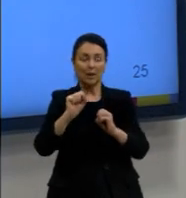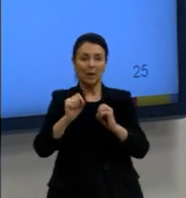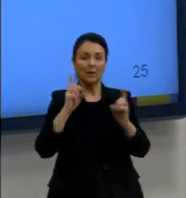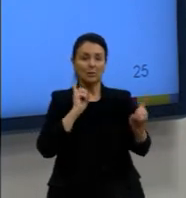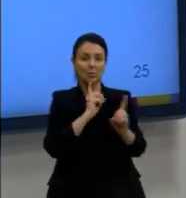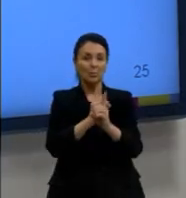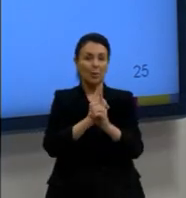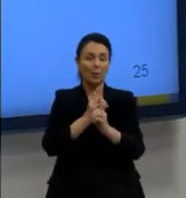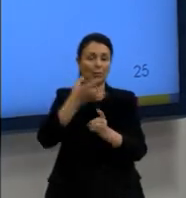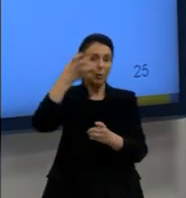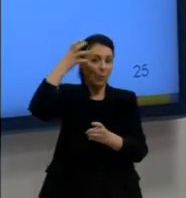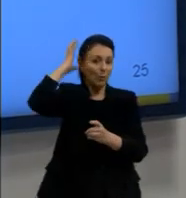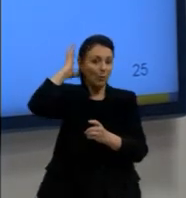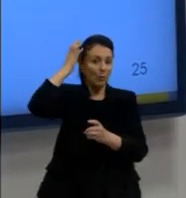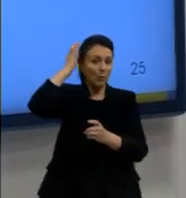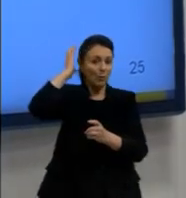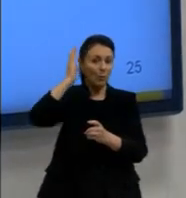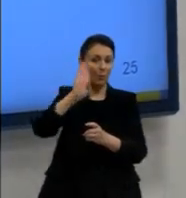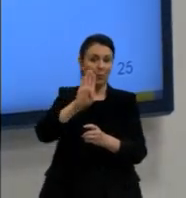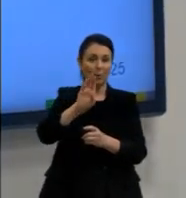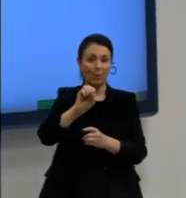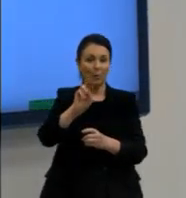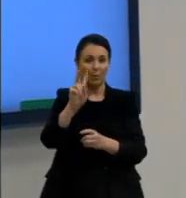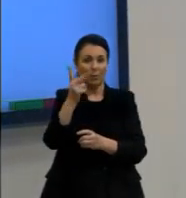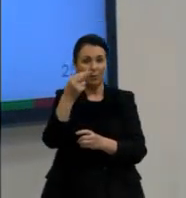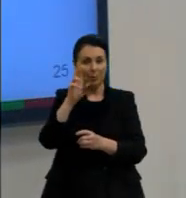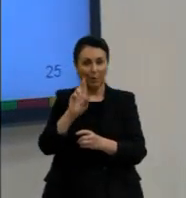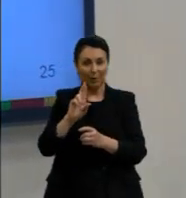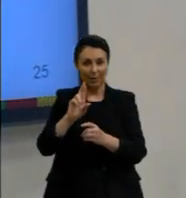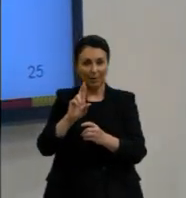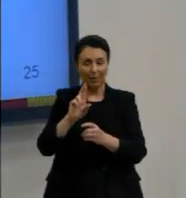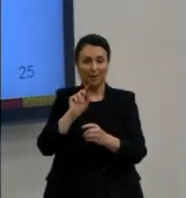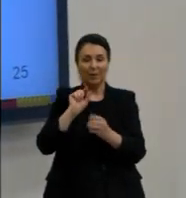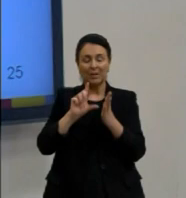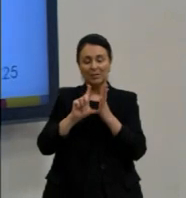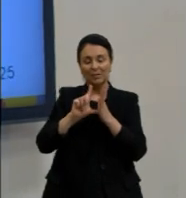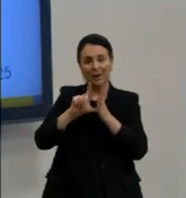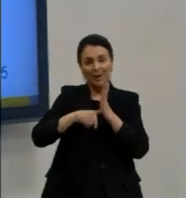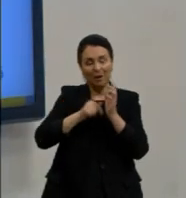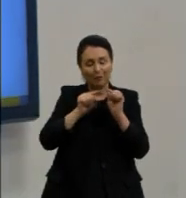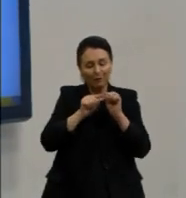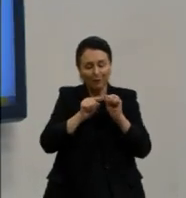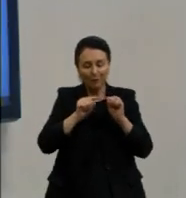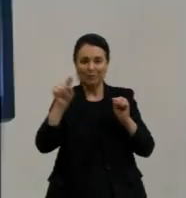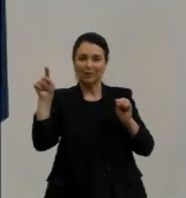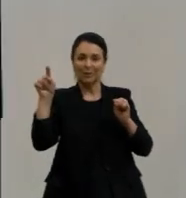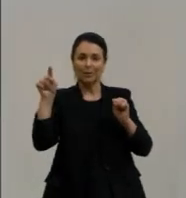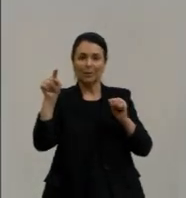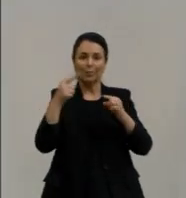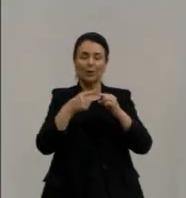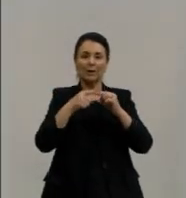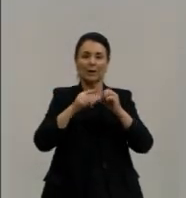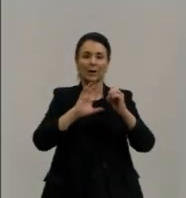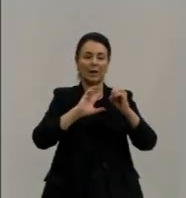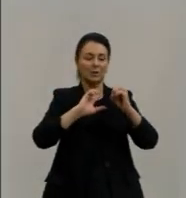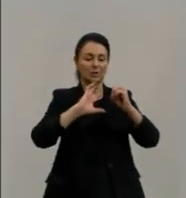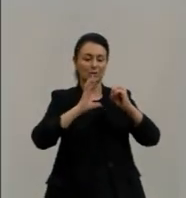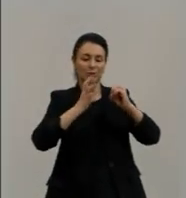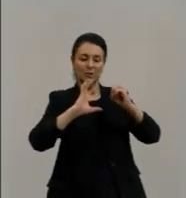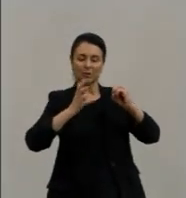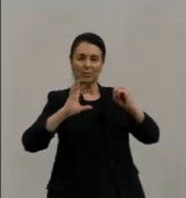que depois a gente evolui essas subníveis, níveis e subníveis, através da distribuição eletrônica,